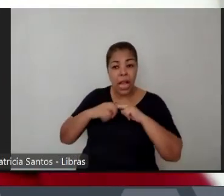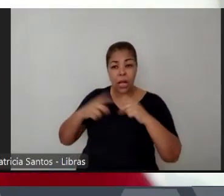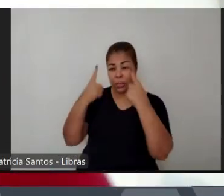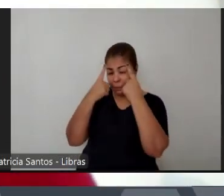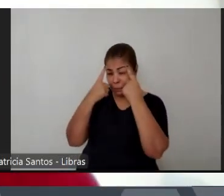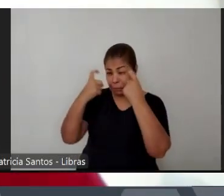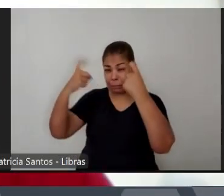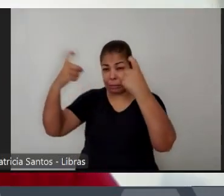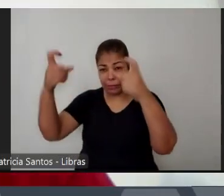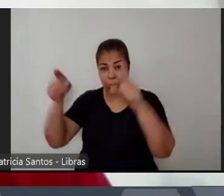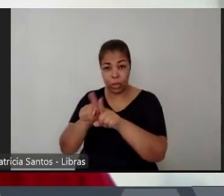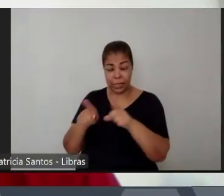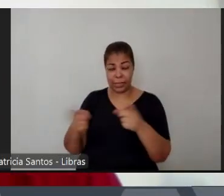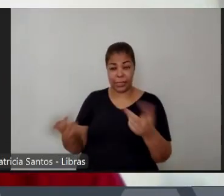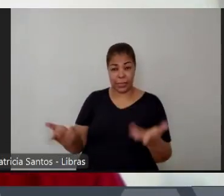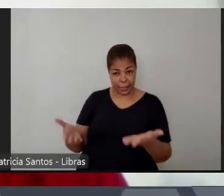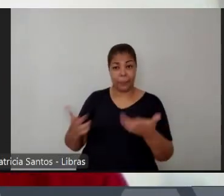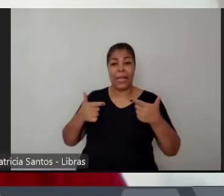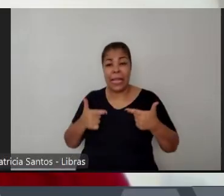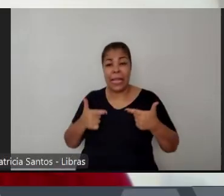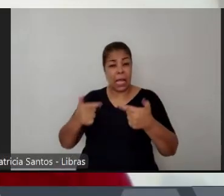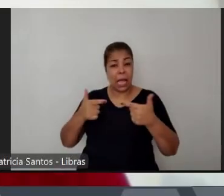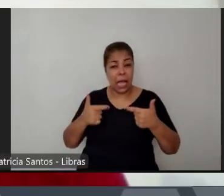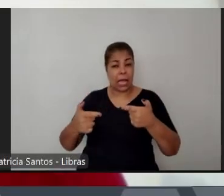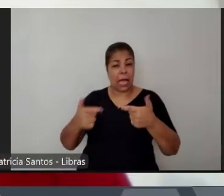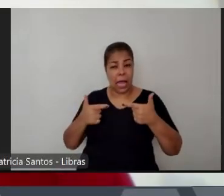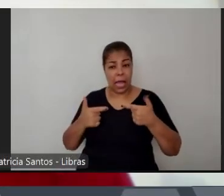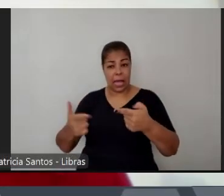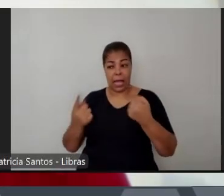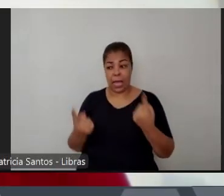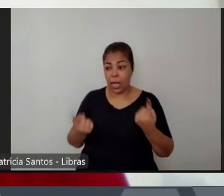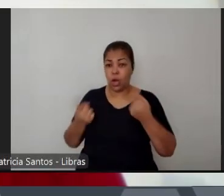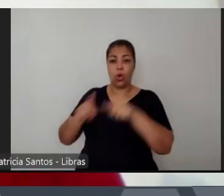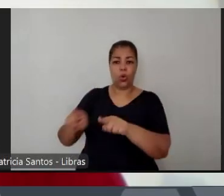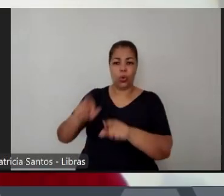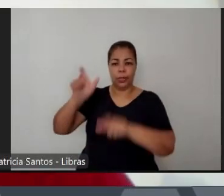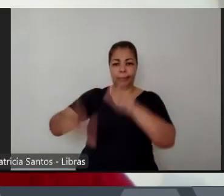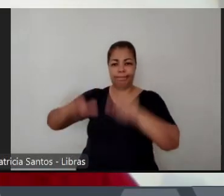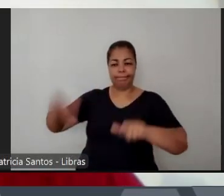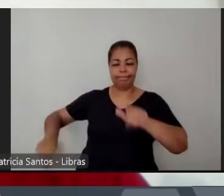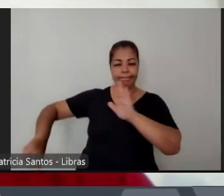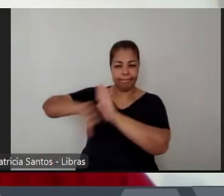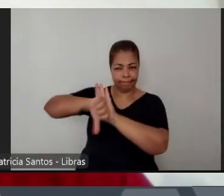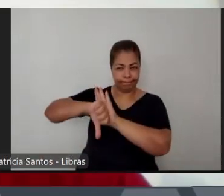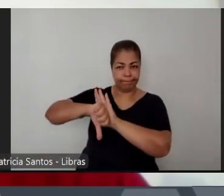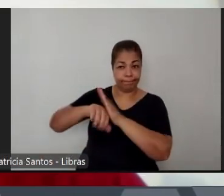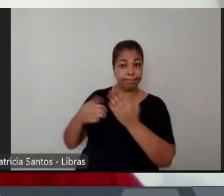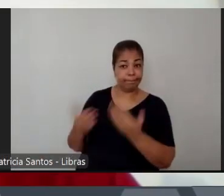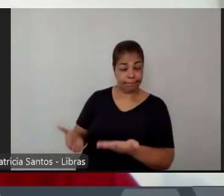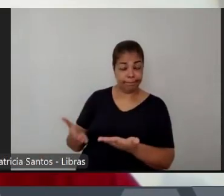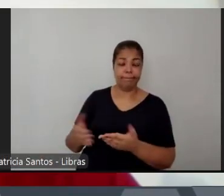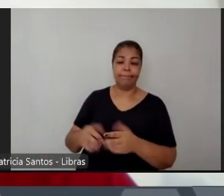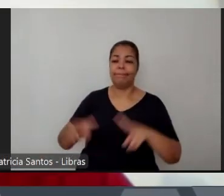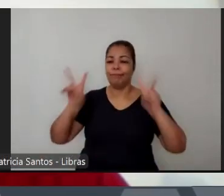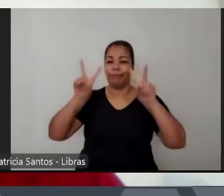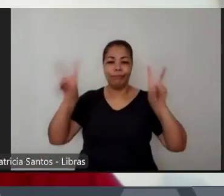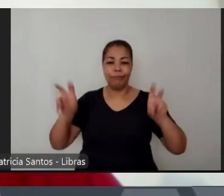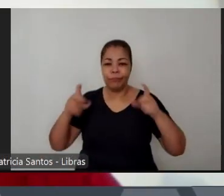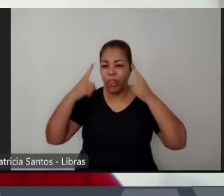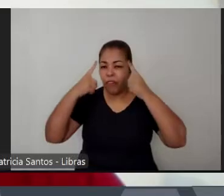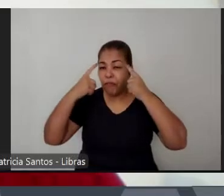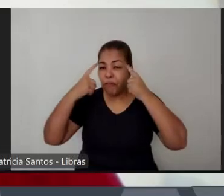meio dessa guerra incessante contra os criminosos é que a violência mais do que algo a ser